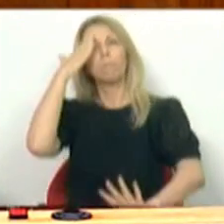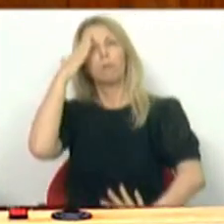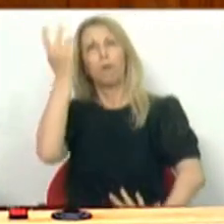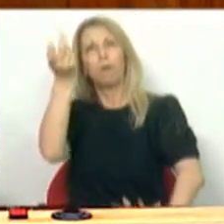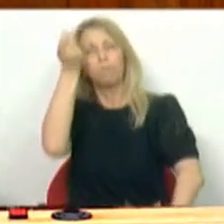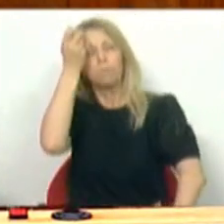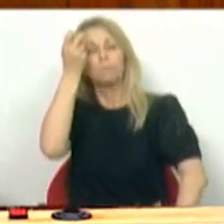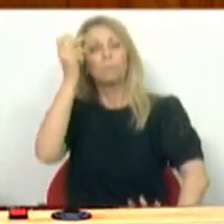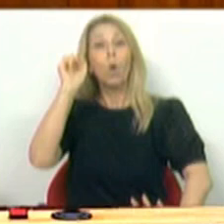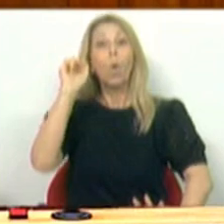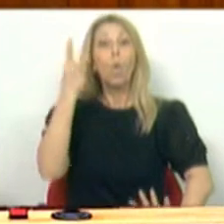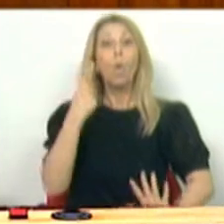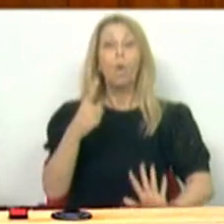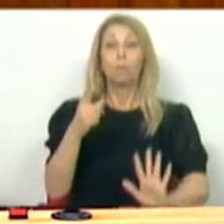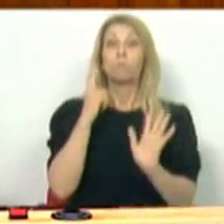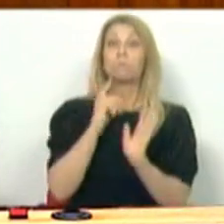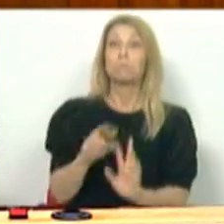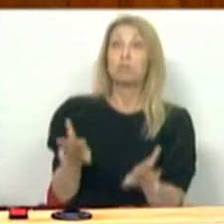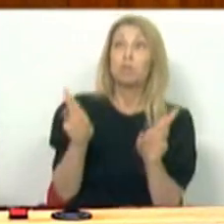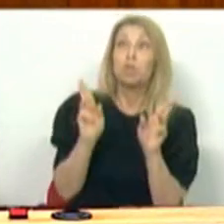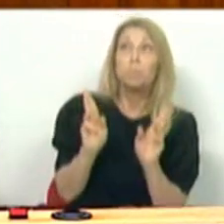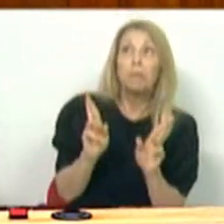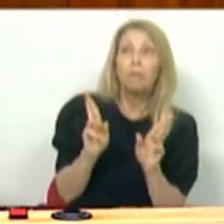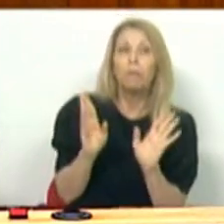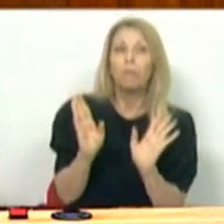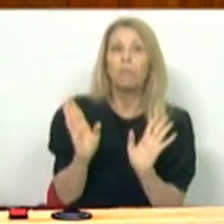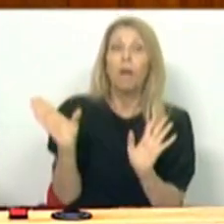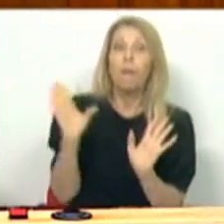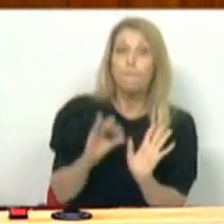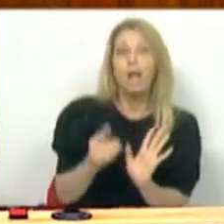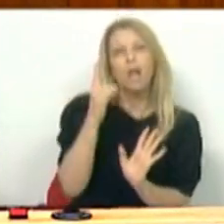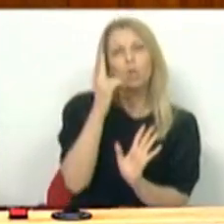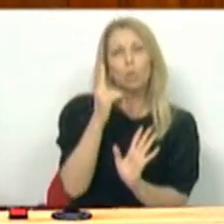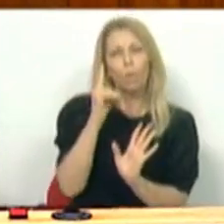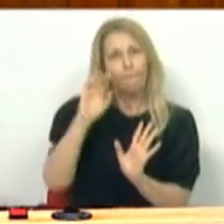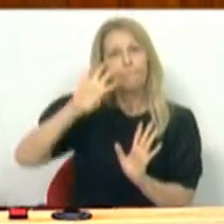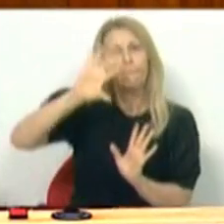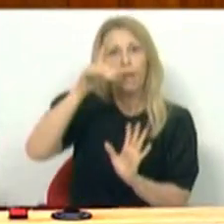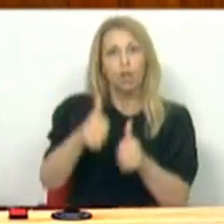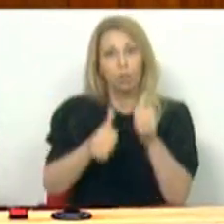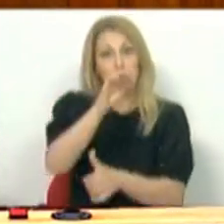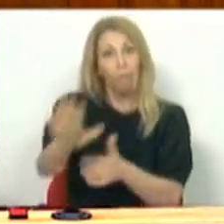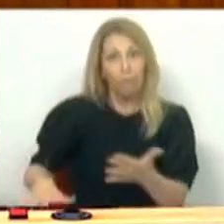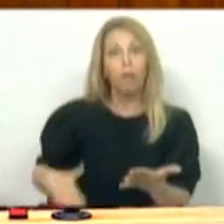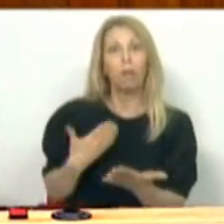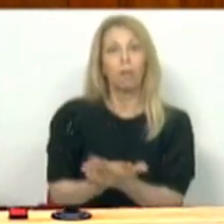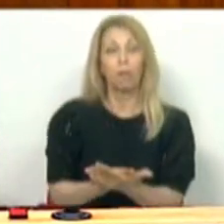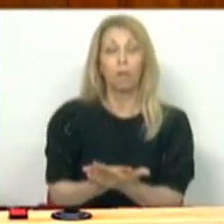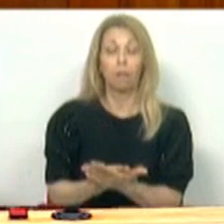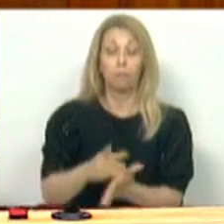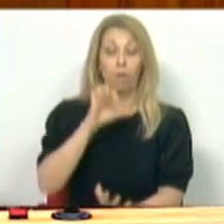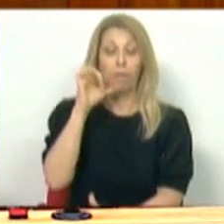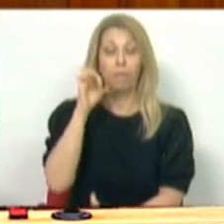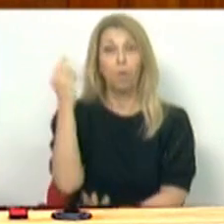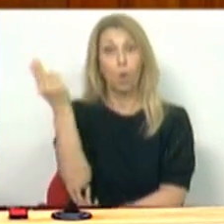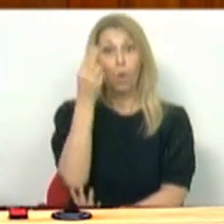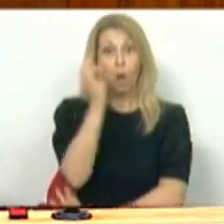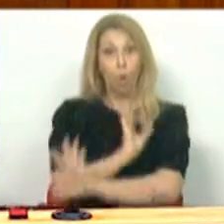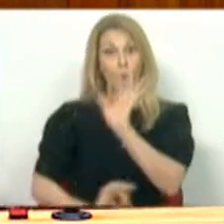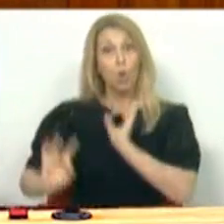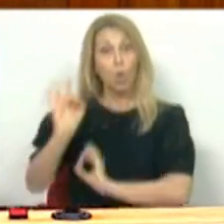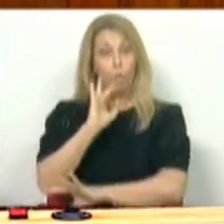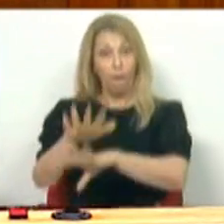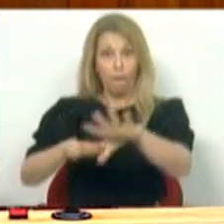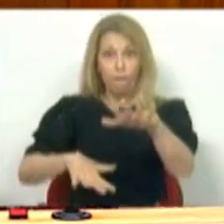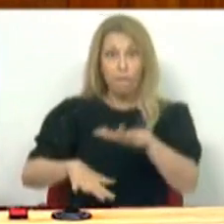feita naquela expectativa de que é mais um país candidato. Sempre que a União Europeia fez isto, gerou falsas